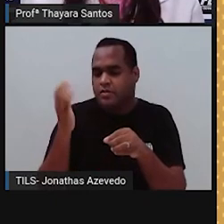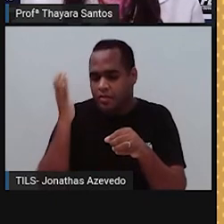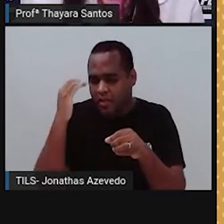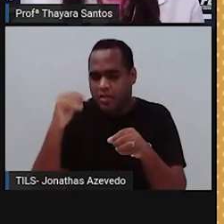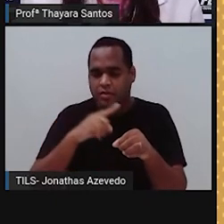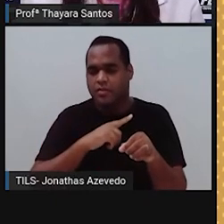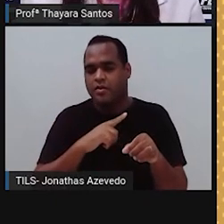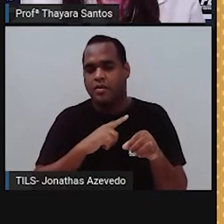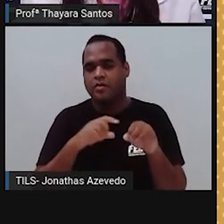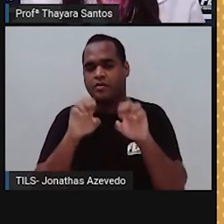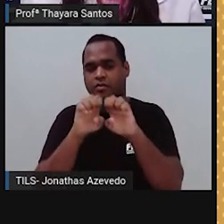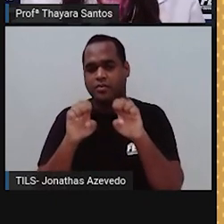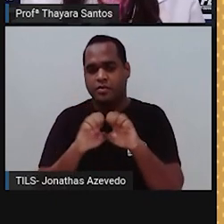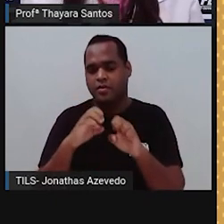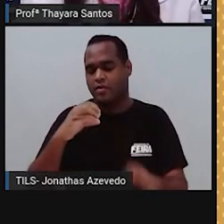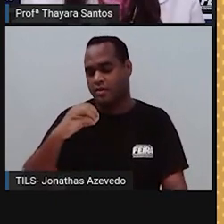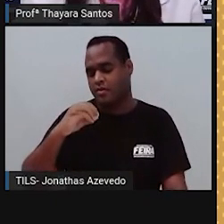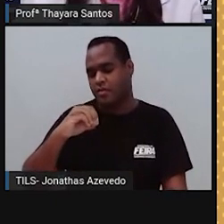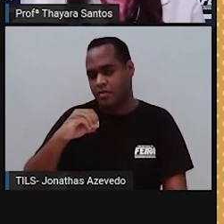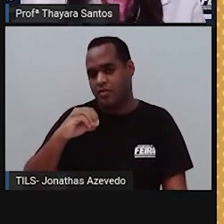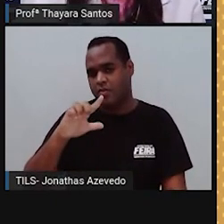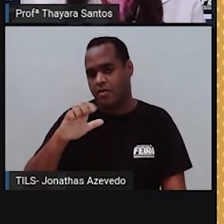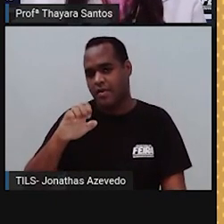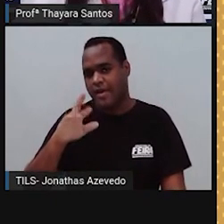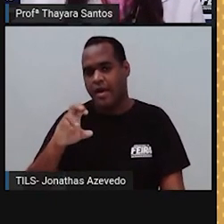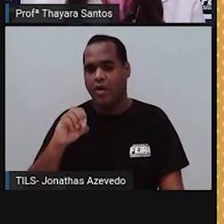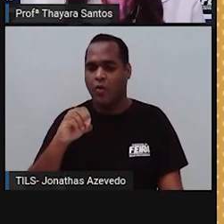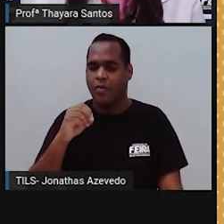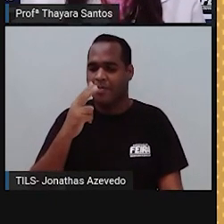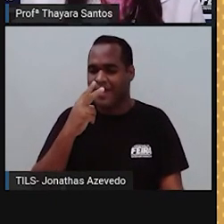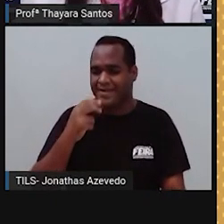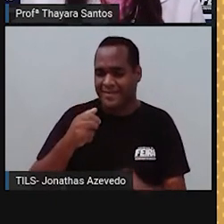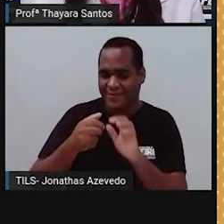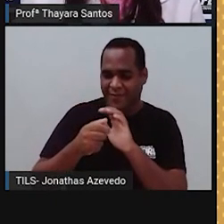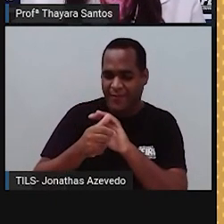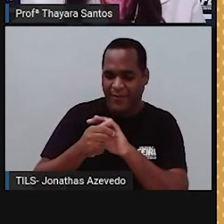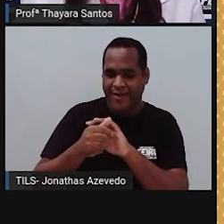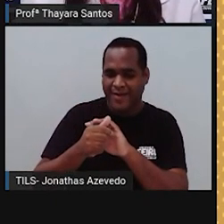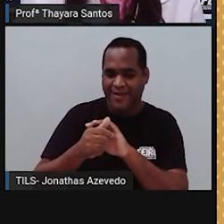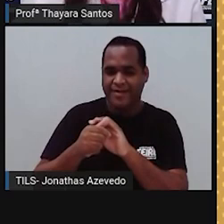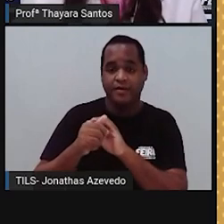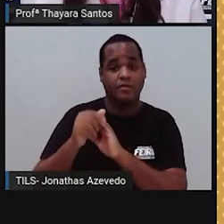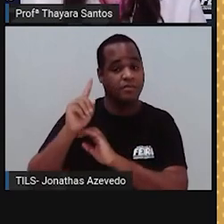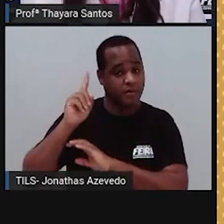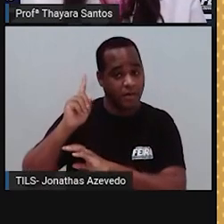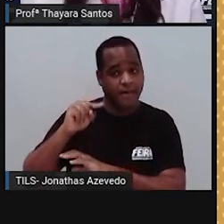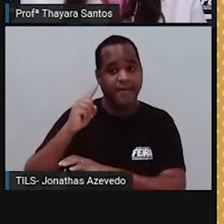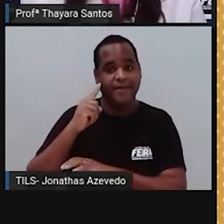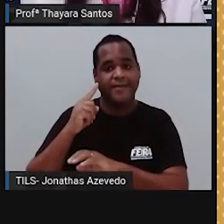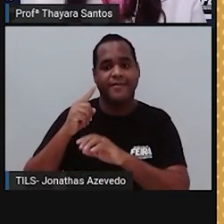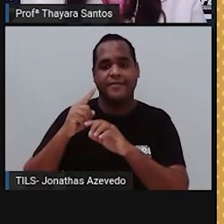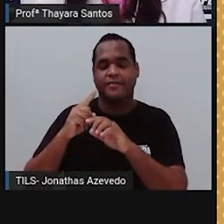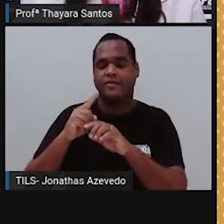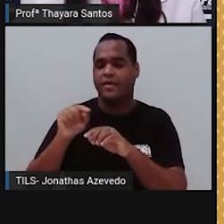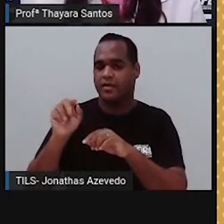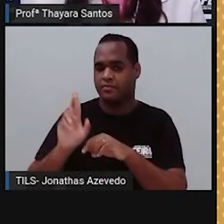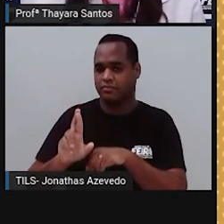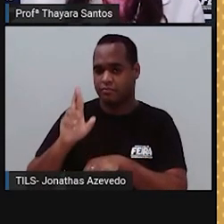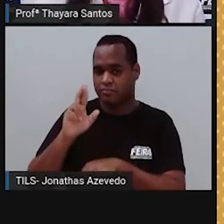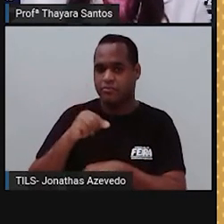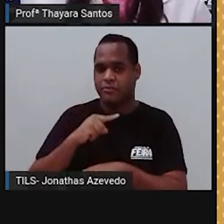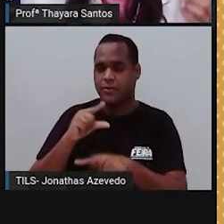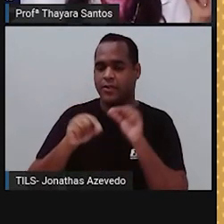estrutura aqui, que é chamada de cóclea ou de caracol. E essa cóclea ou caracol, que é responsável